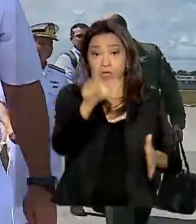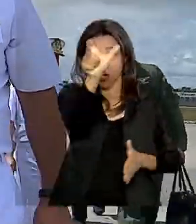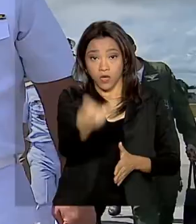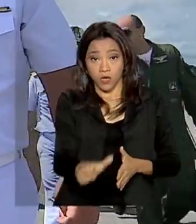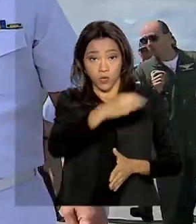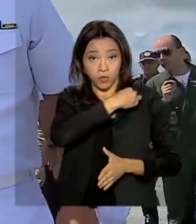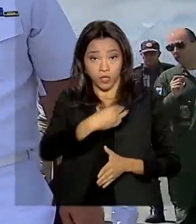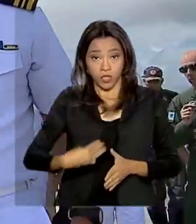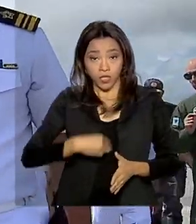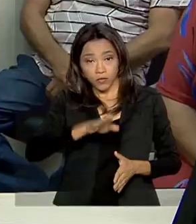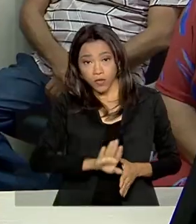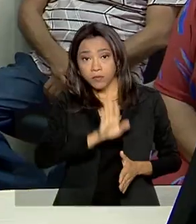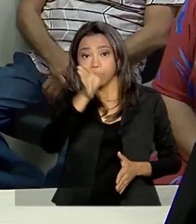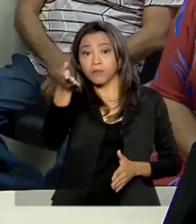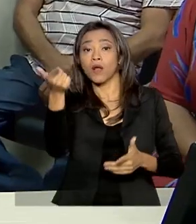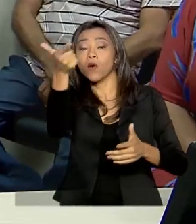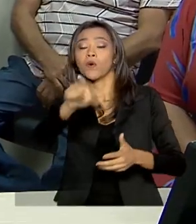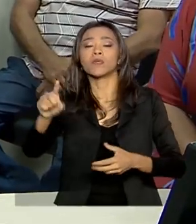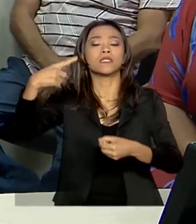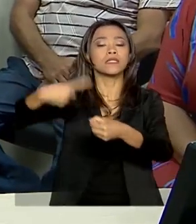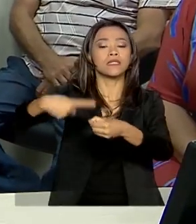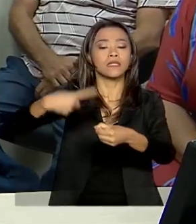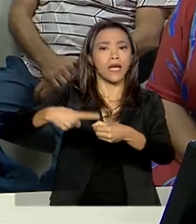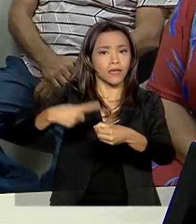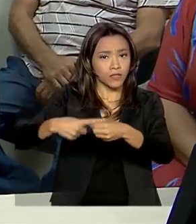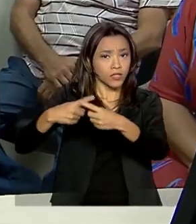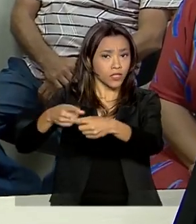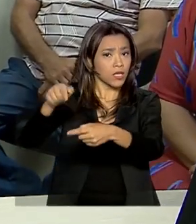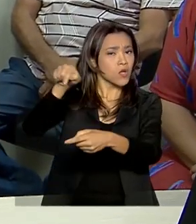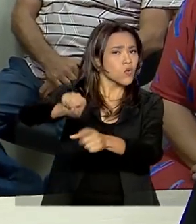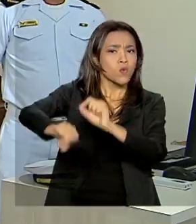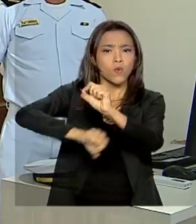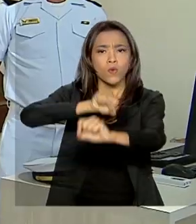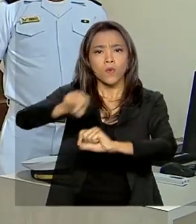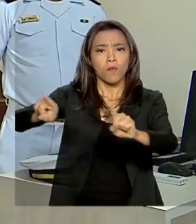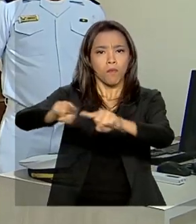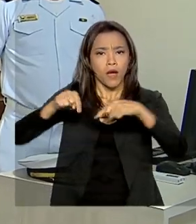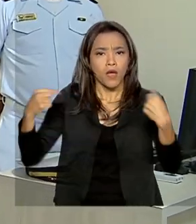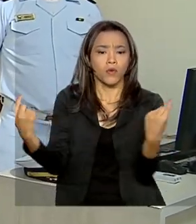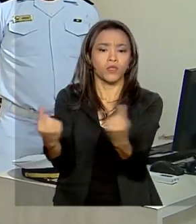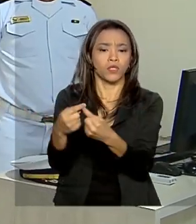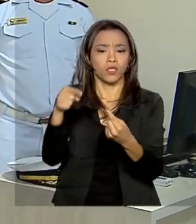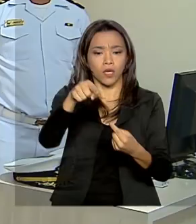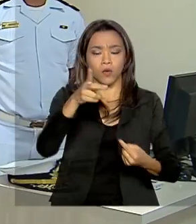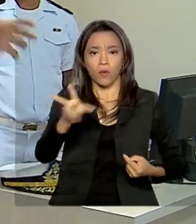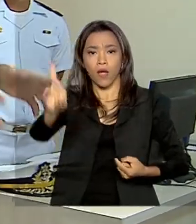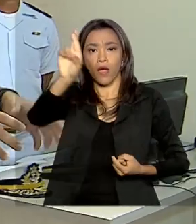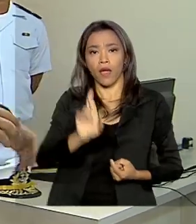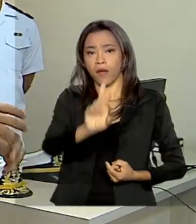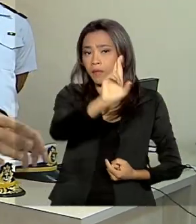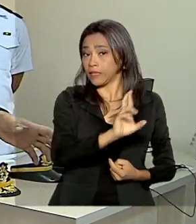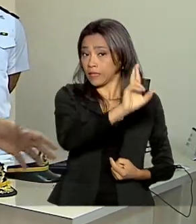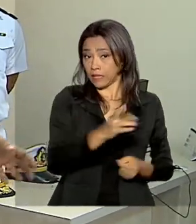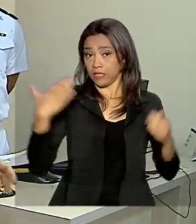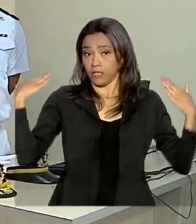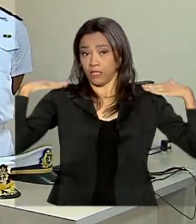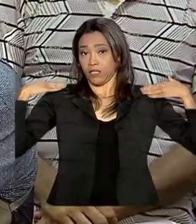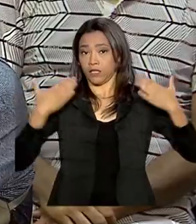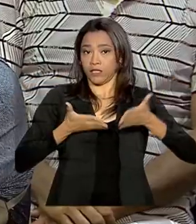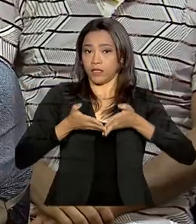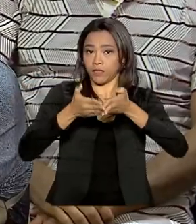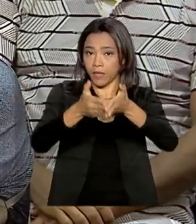cidade de Porto Seguro, onde participou de uma reunião com representantes da Marinha e integrantes da Operação